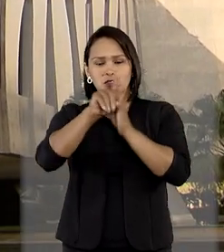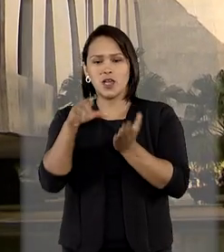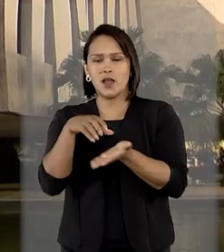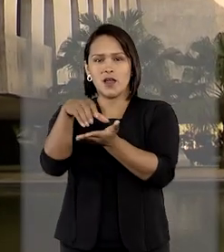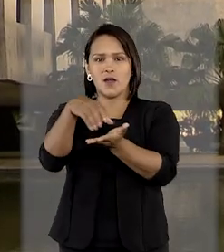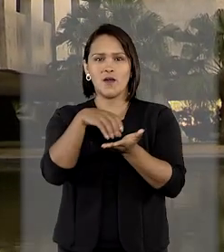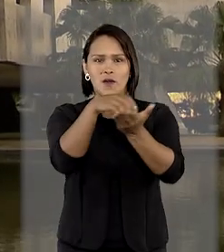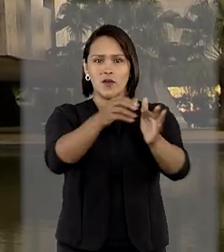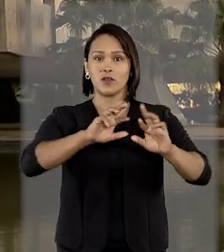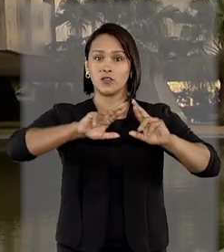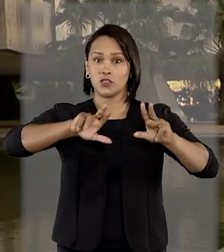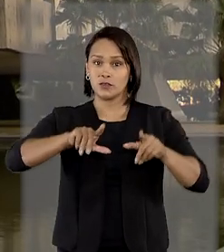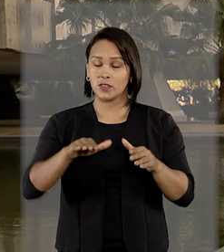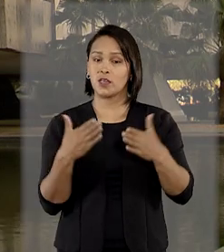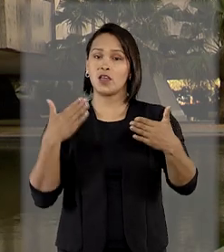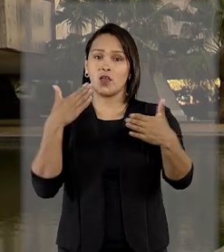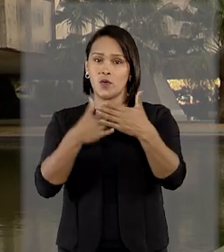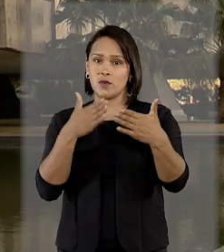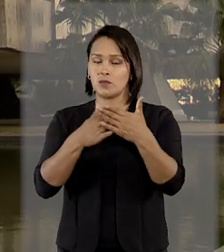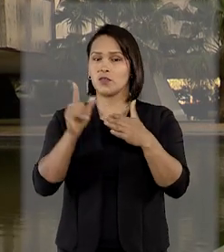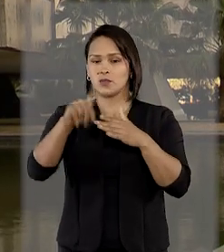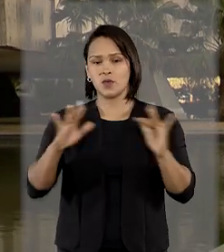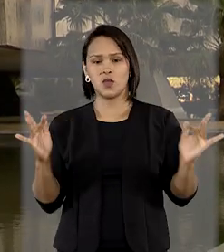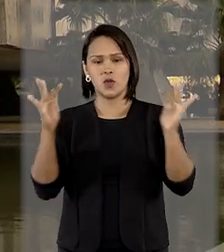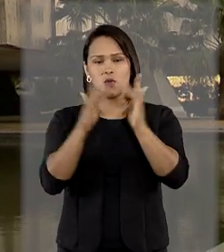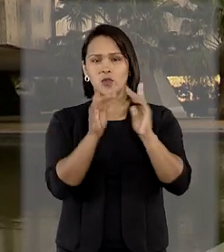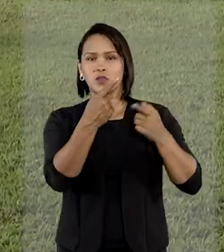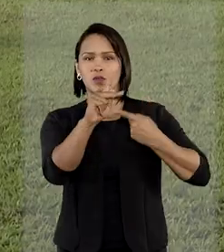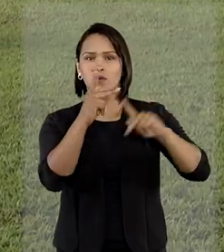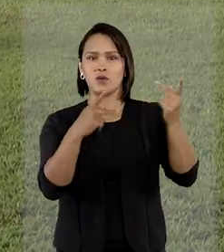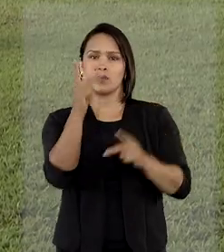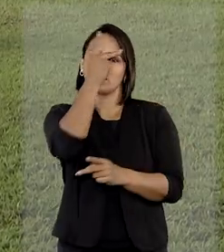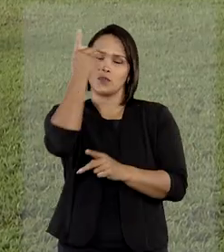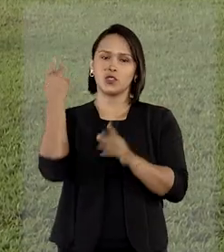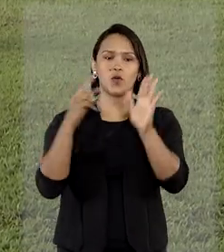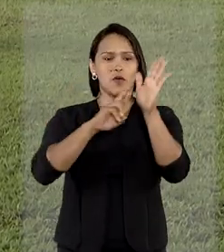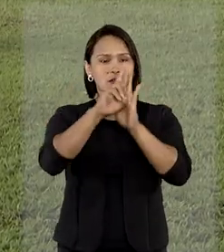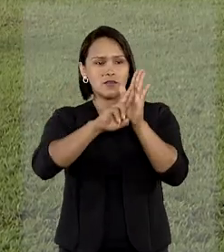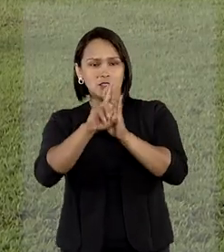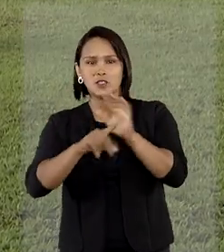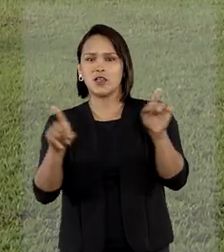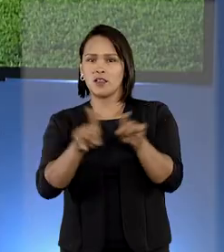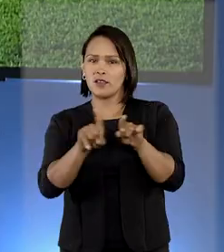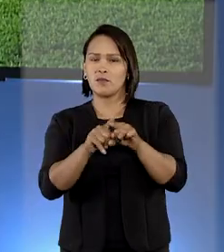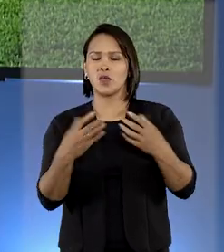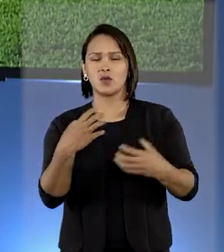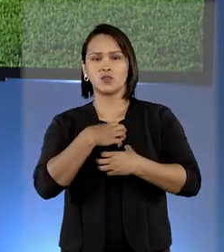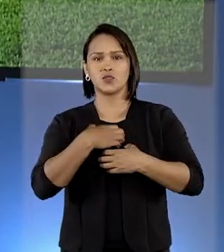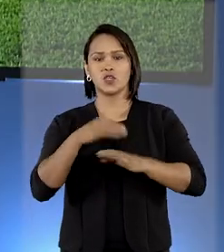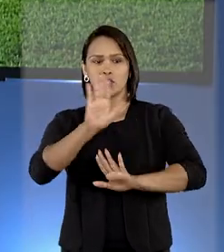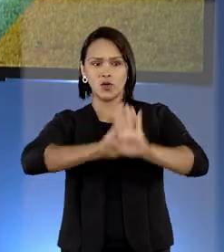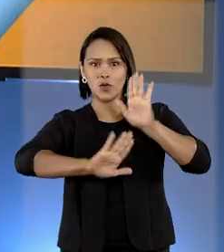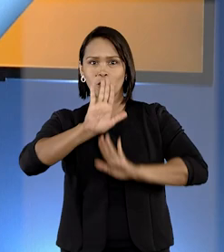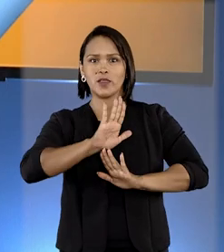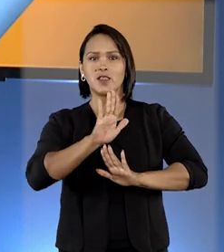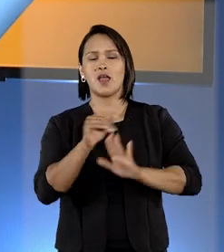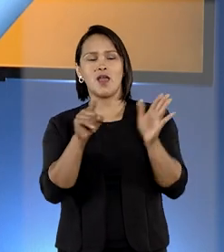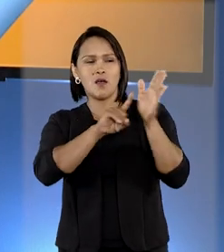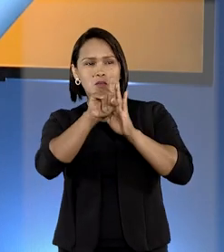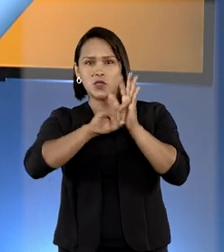impedimento de contato com outras pessoas investigadas, também como forma de preservar a apuração dos fatos.